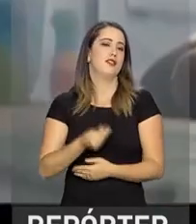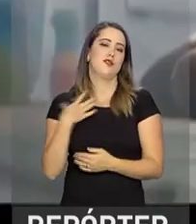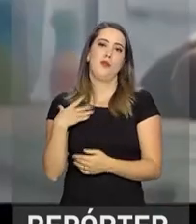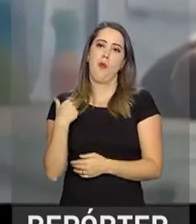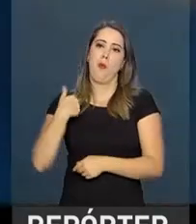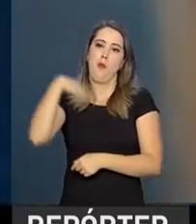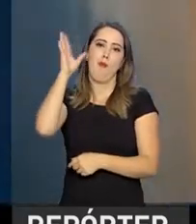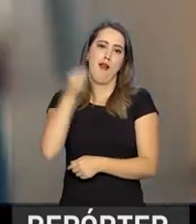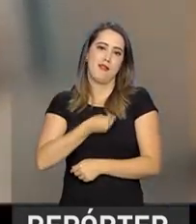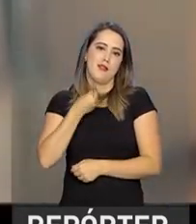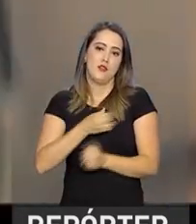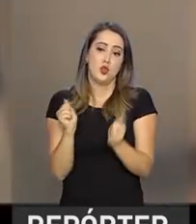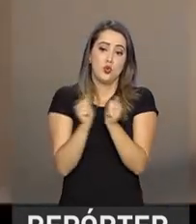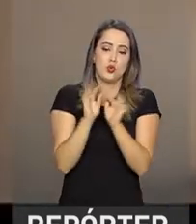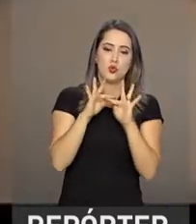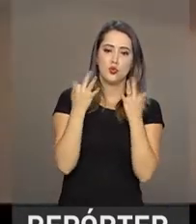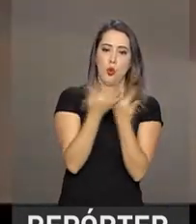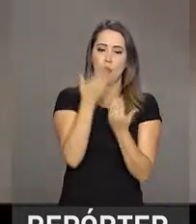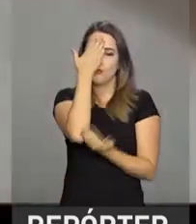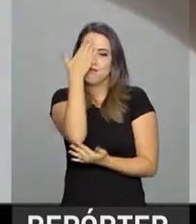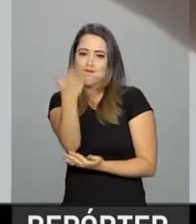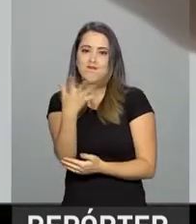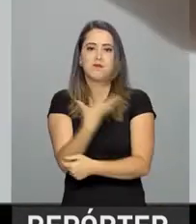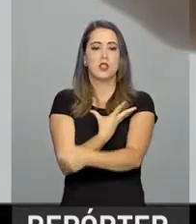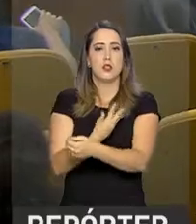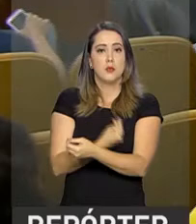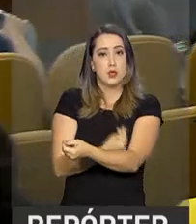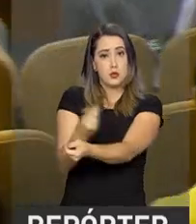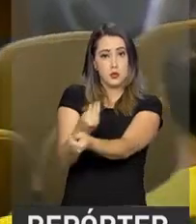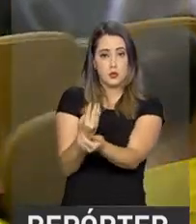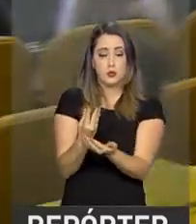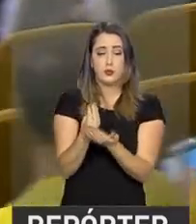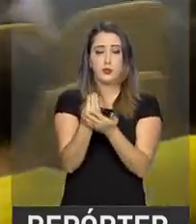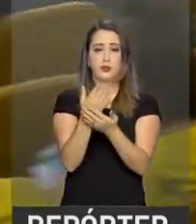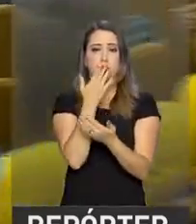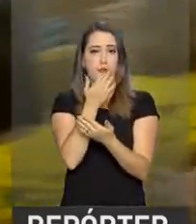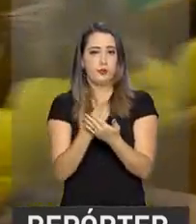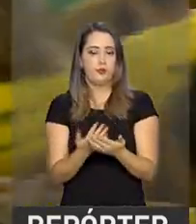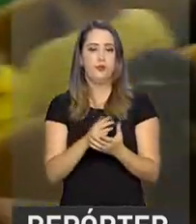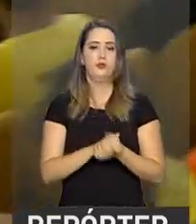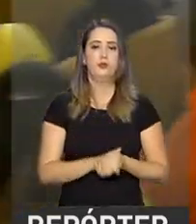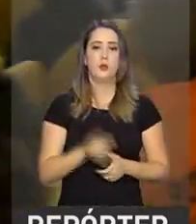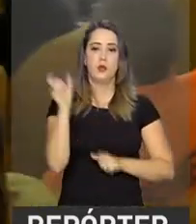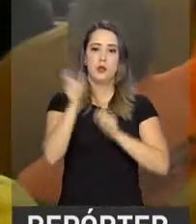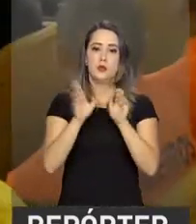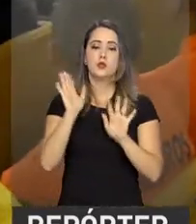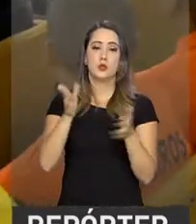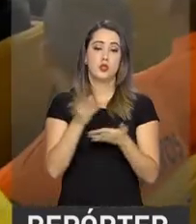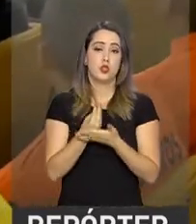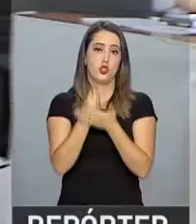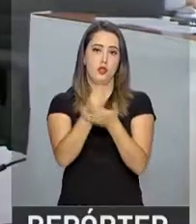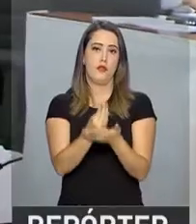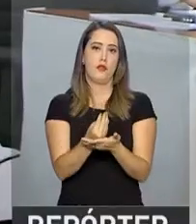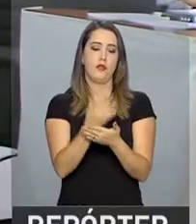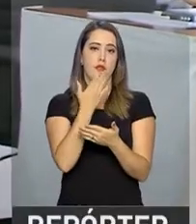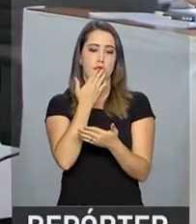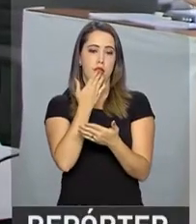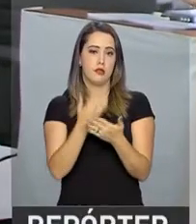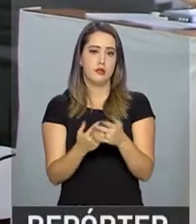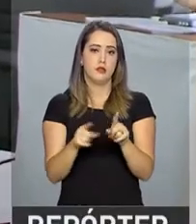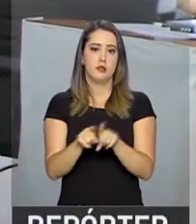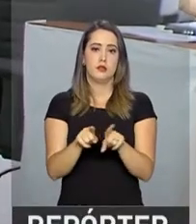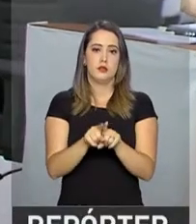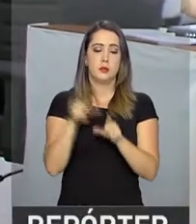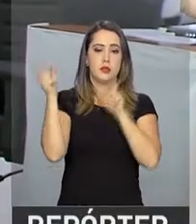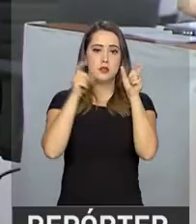família. Obrigado pela sua doação de sangue. Além de fazer uma homenagem àqueles que já são doadores, o Ministério quer